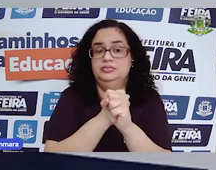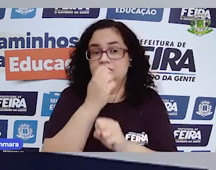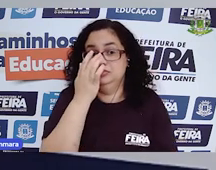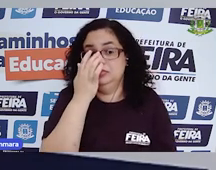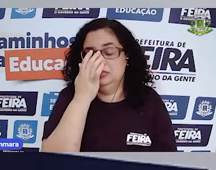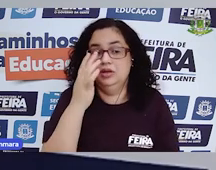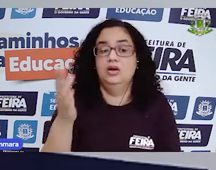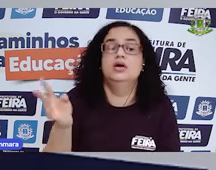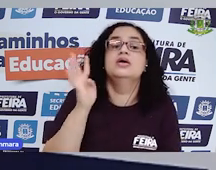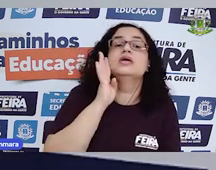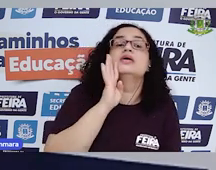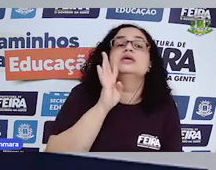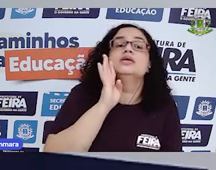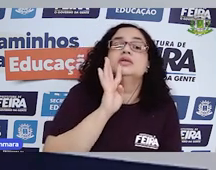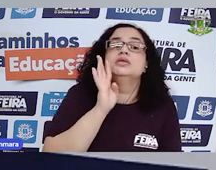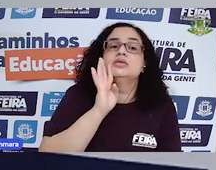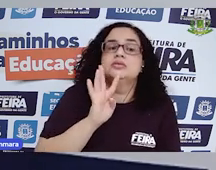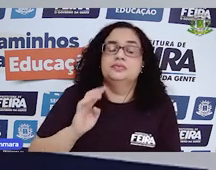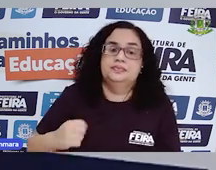Olha que bacana.